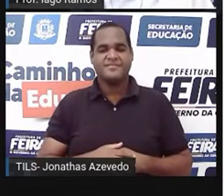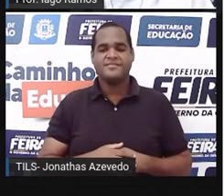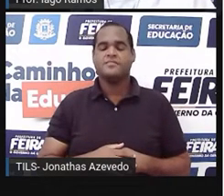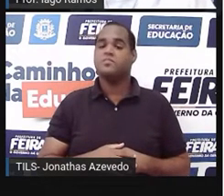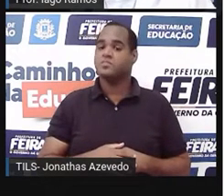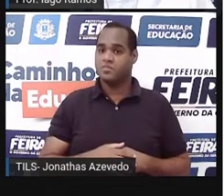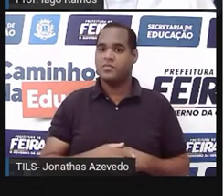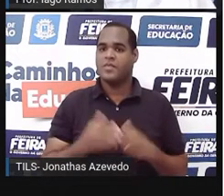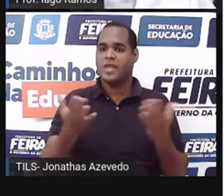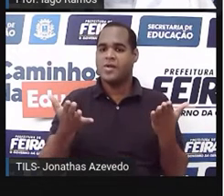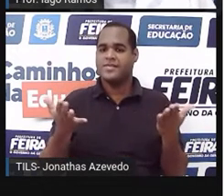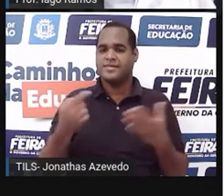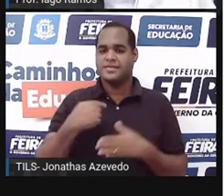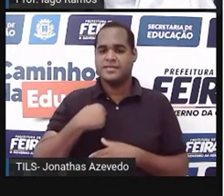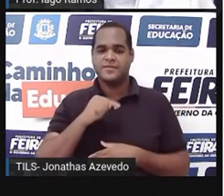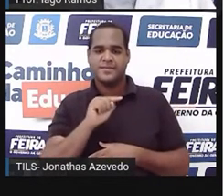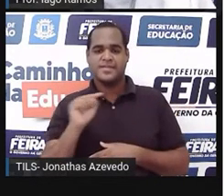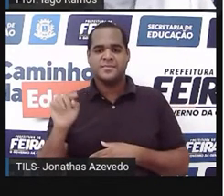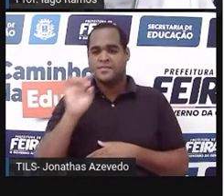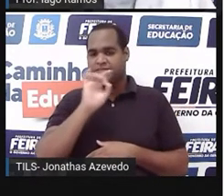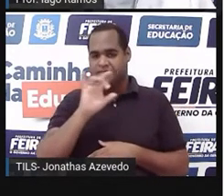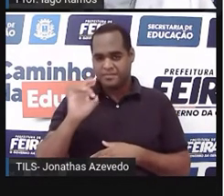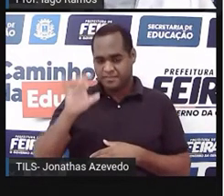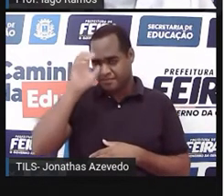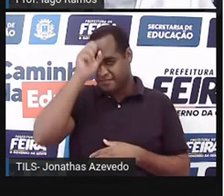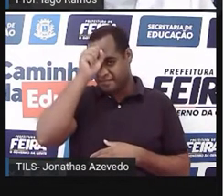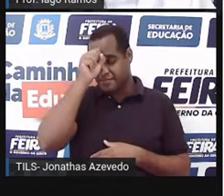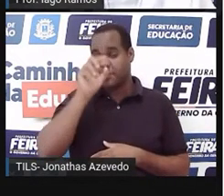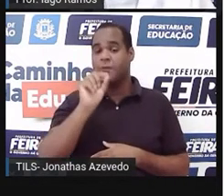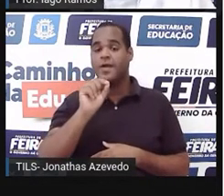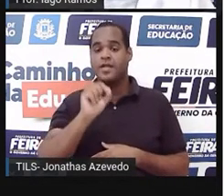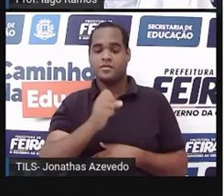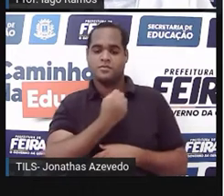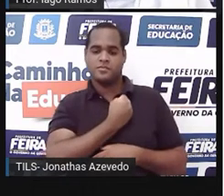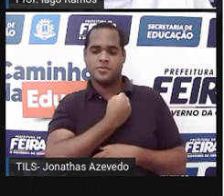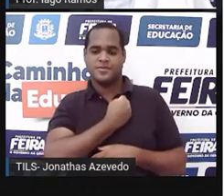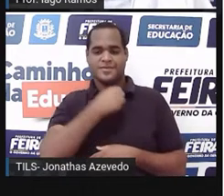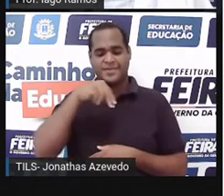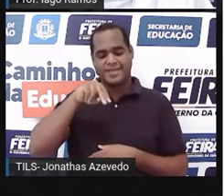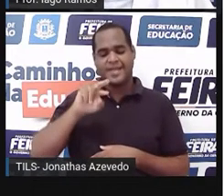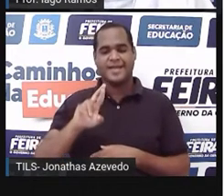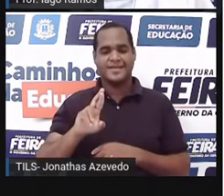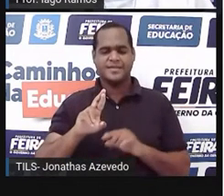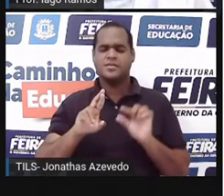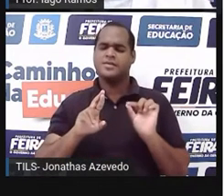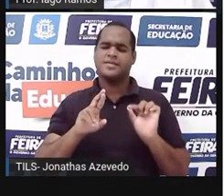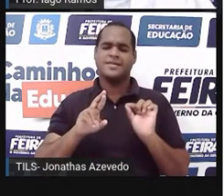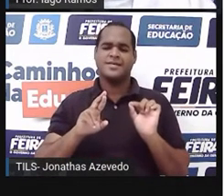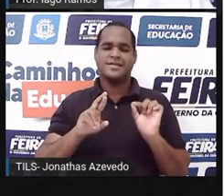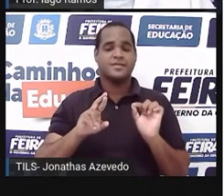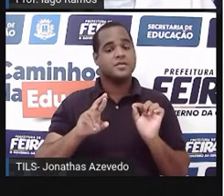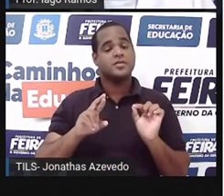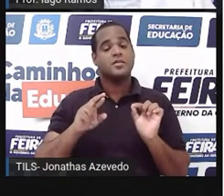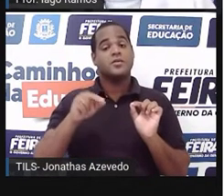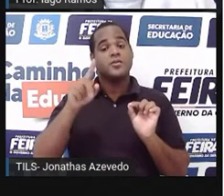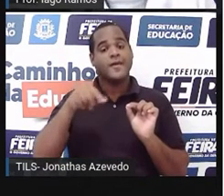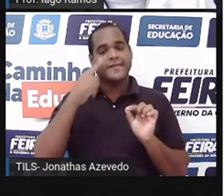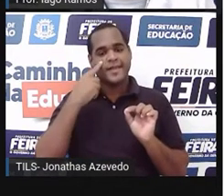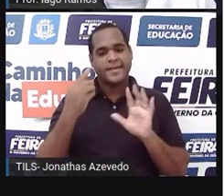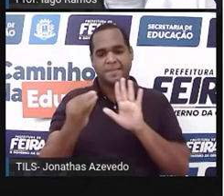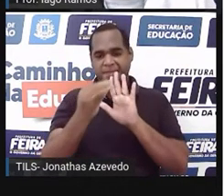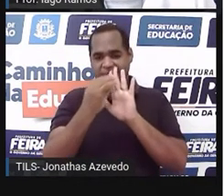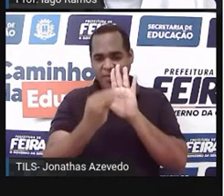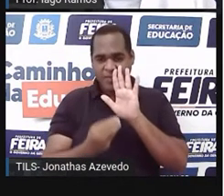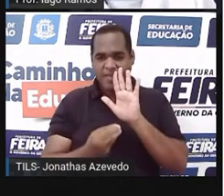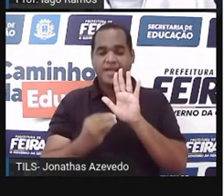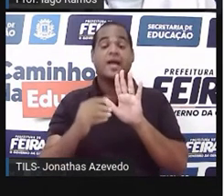o é que a gente vai aprender agora, né? Sobre esses números racionais é como colocar eles,